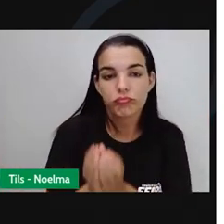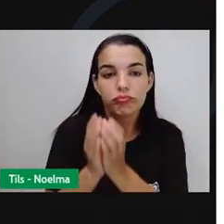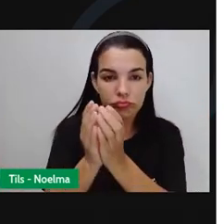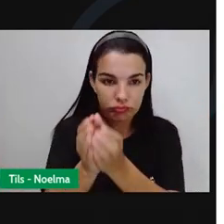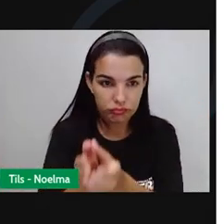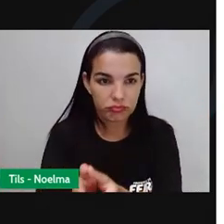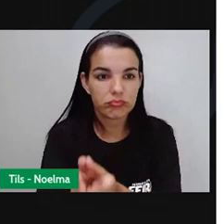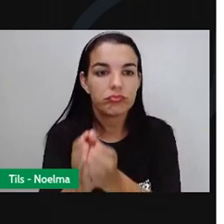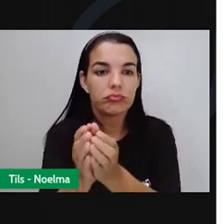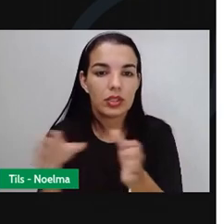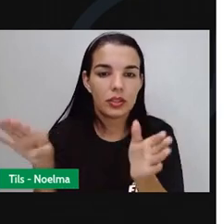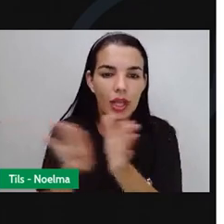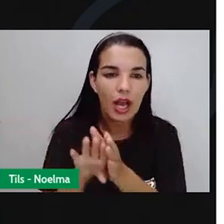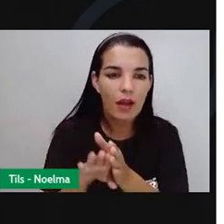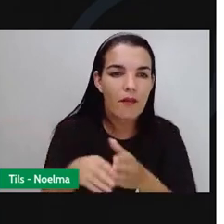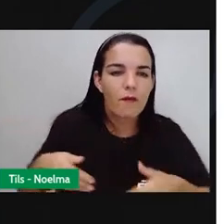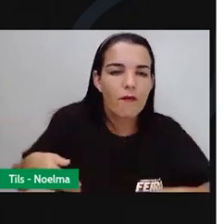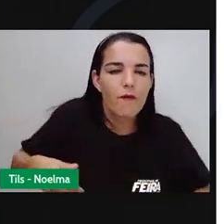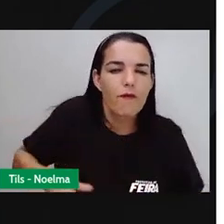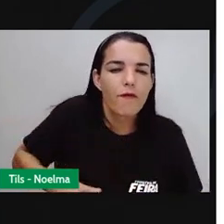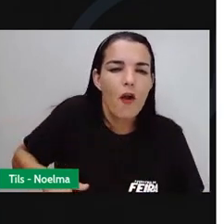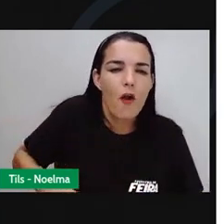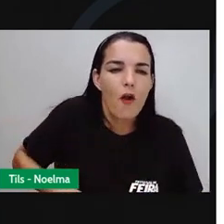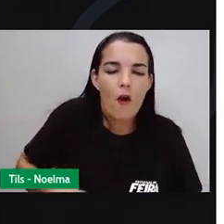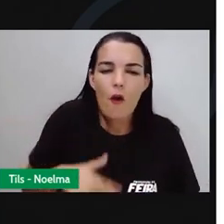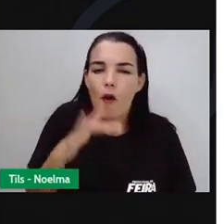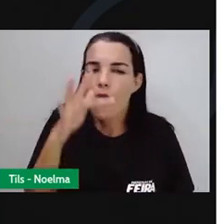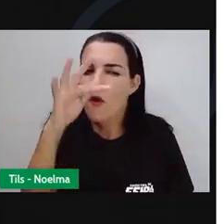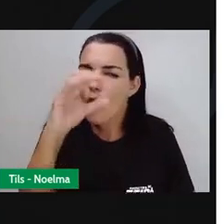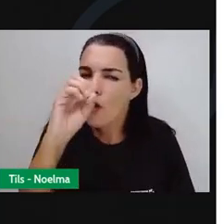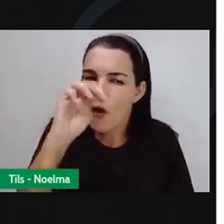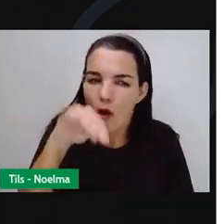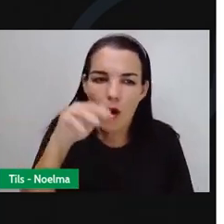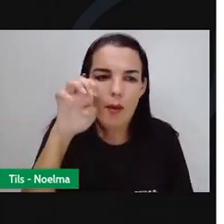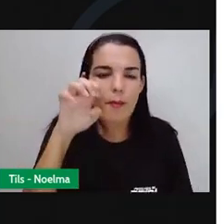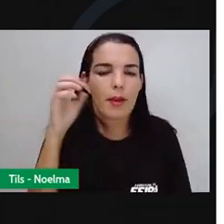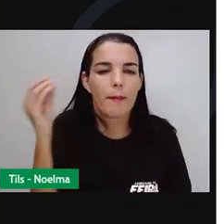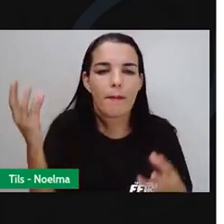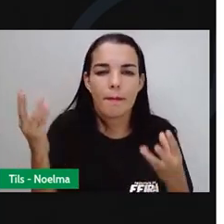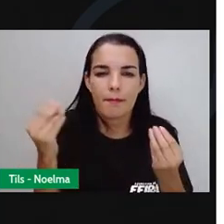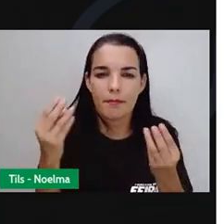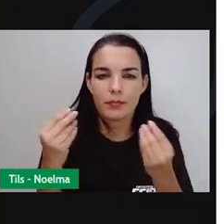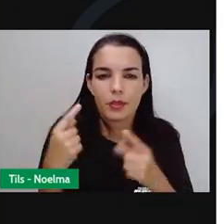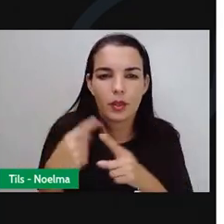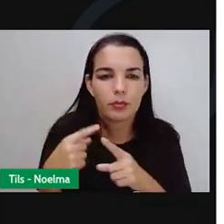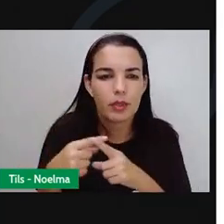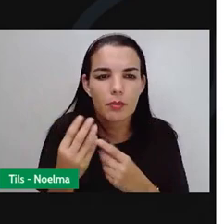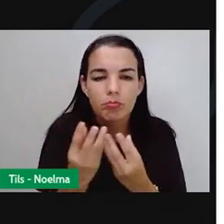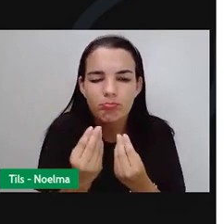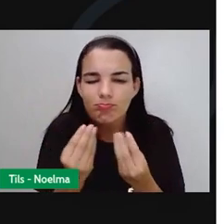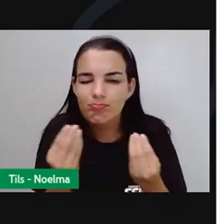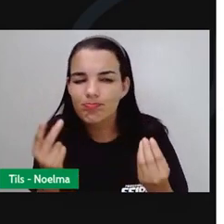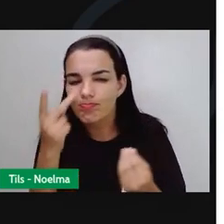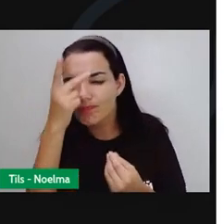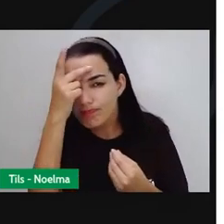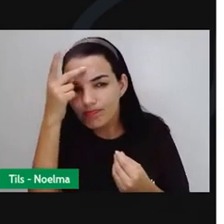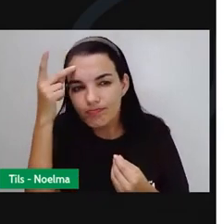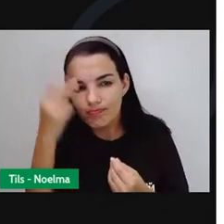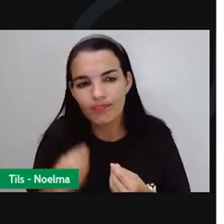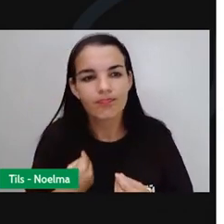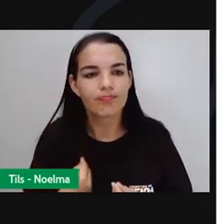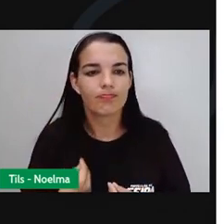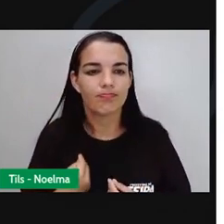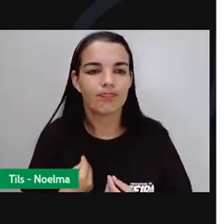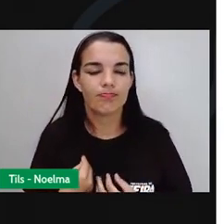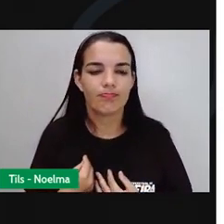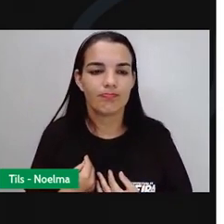que estava morrendo de fome, né? E a própria ansiedade de você estar mudando de país, mudando de vida, né? Então, a gente também tem